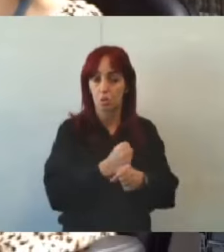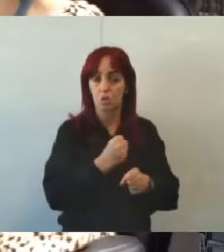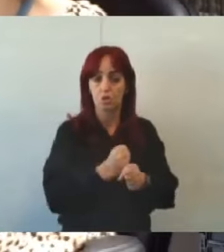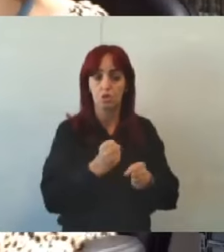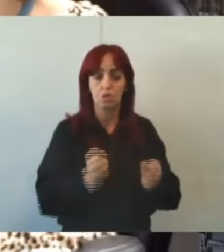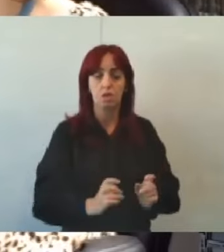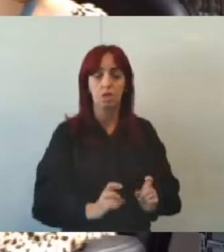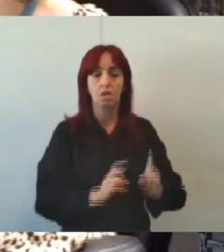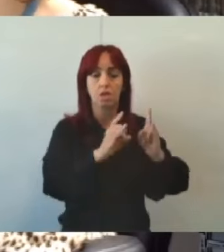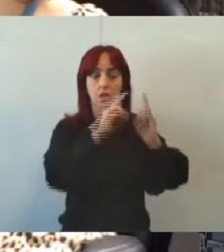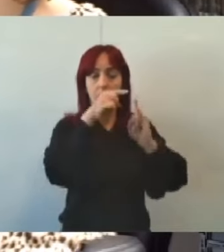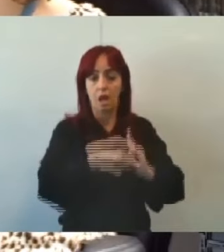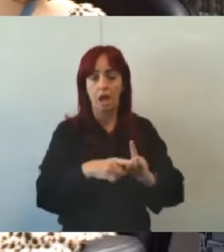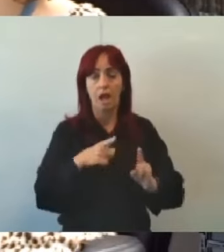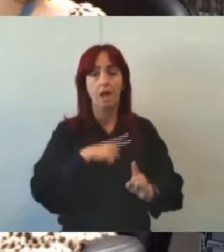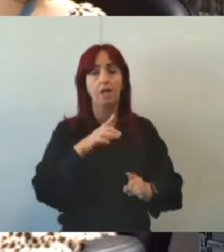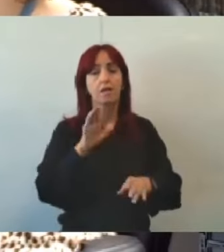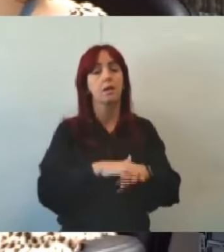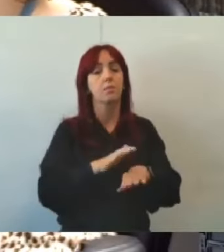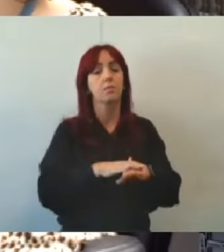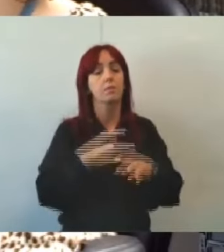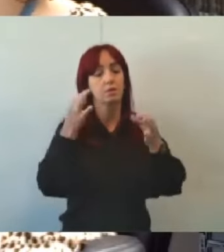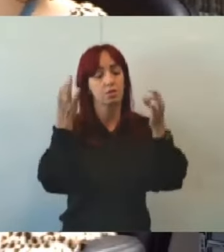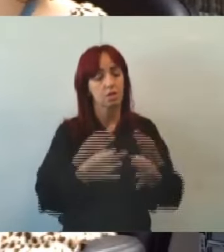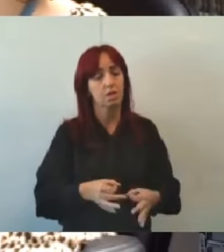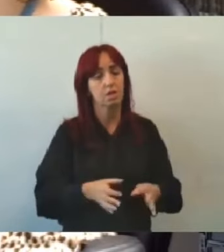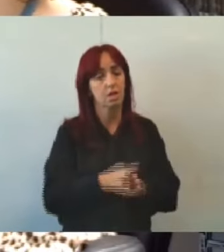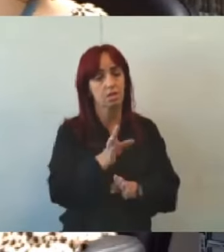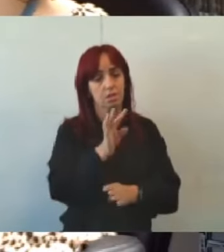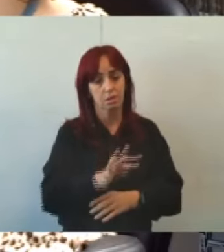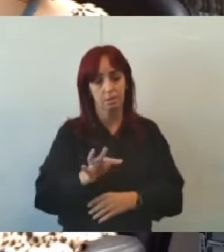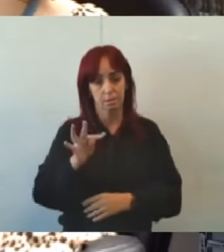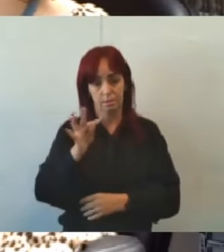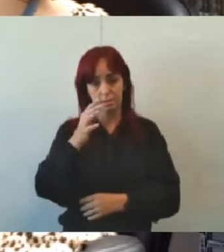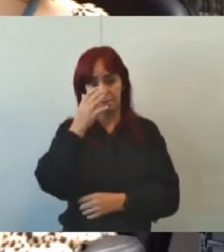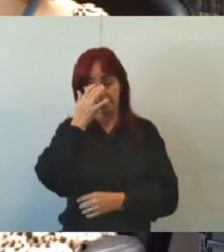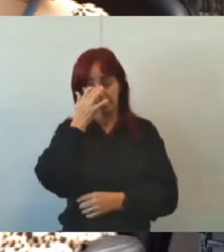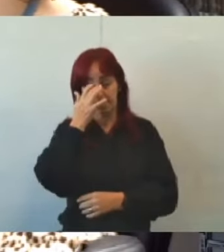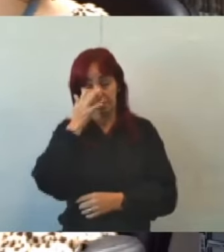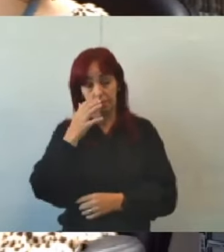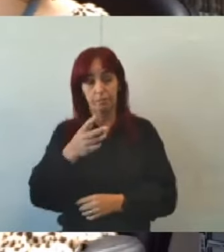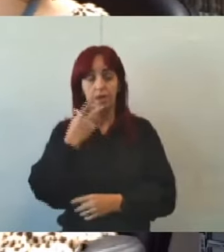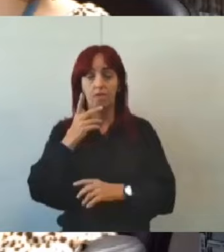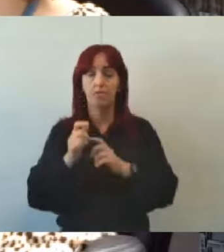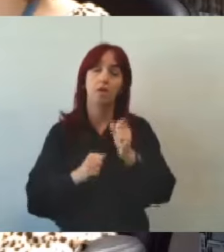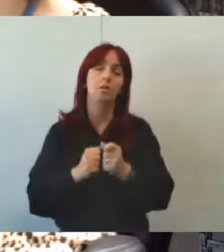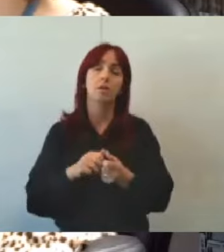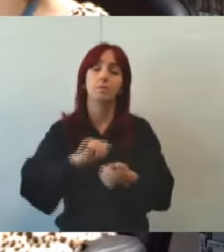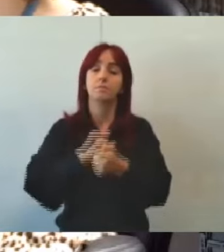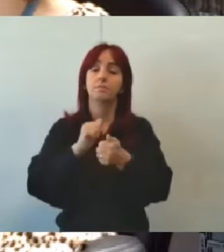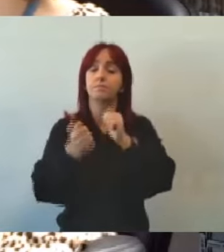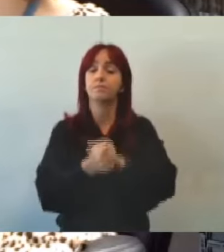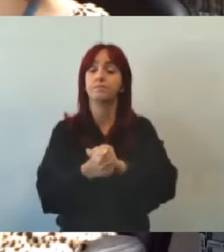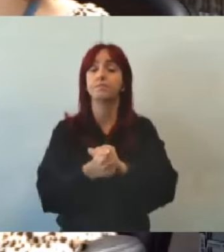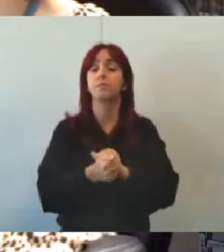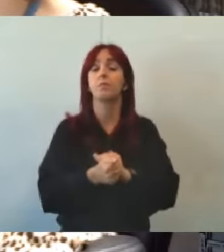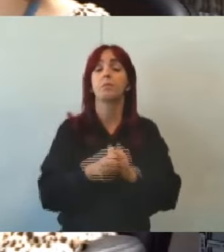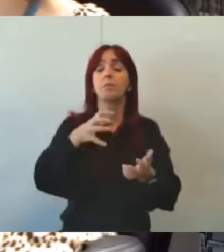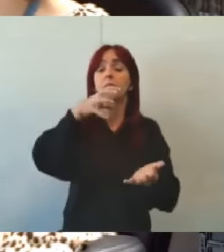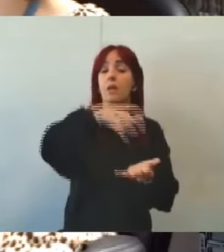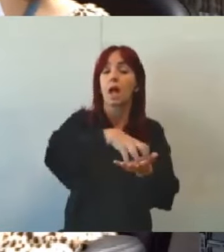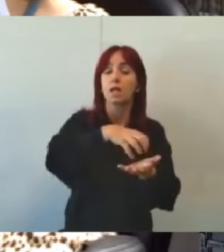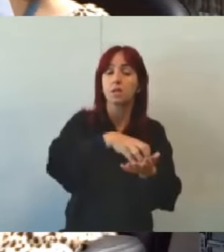tutelares dando mais dignidade ali para os conselheiros então a gente fala que para ser considerado adequado a sede de conselho tutelar a gente